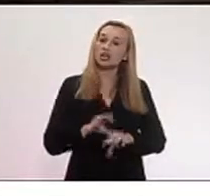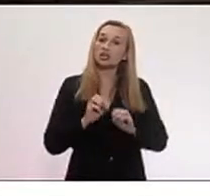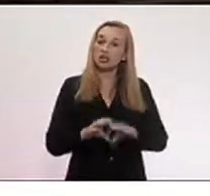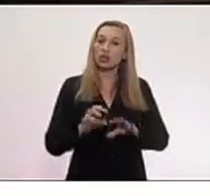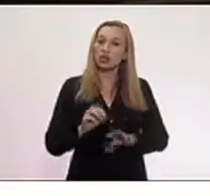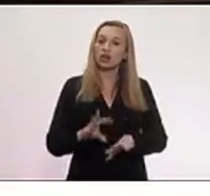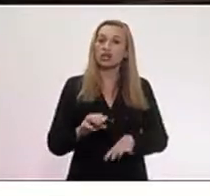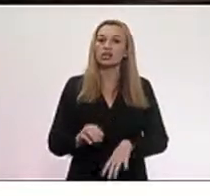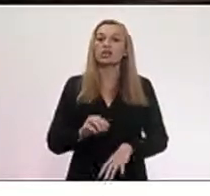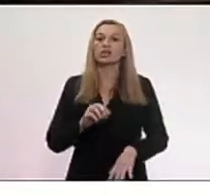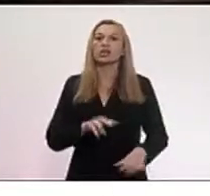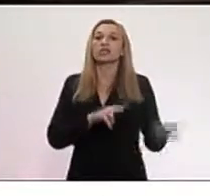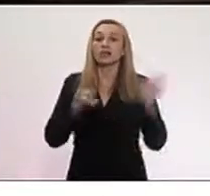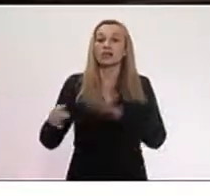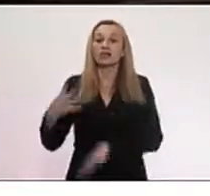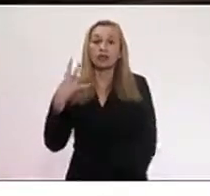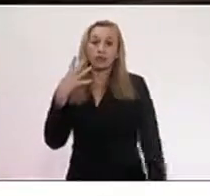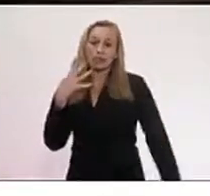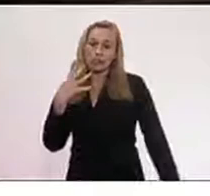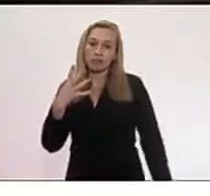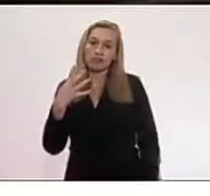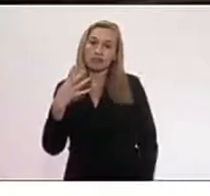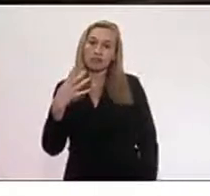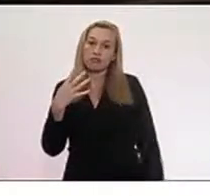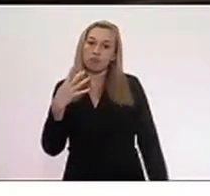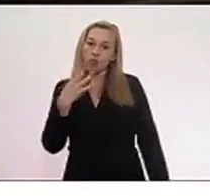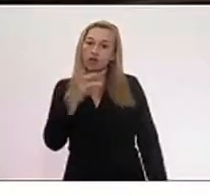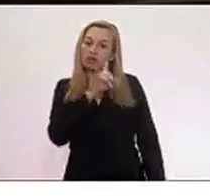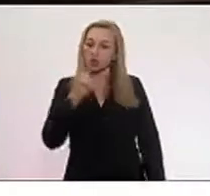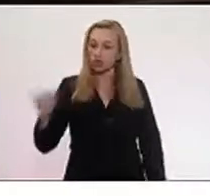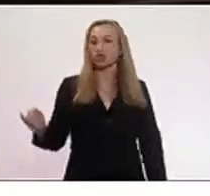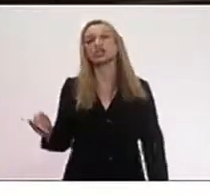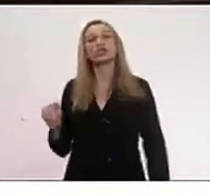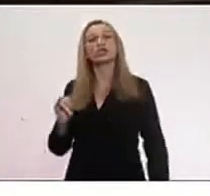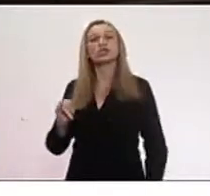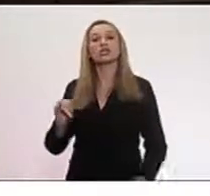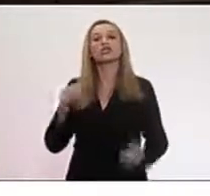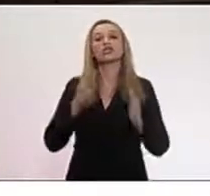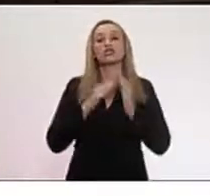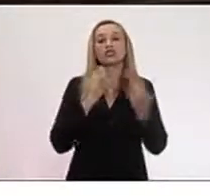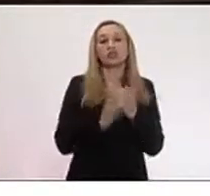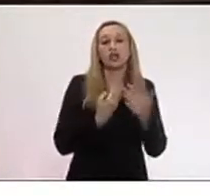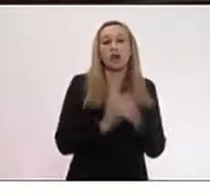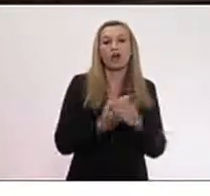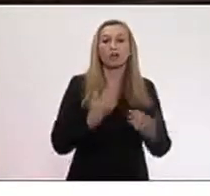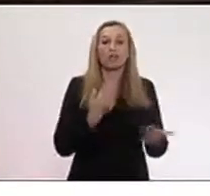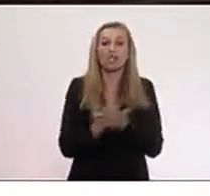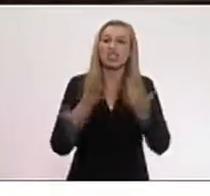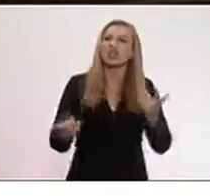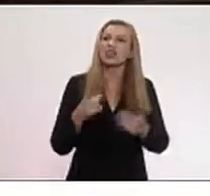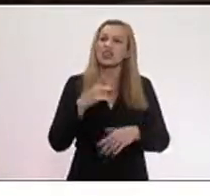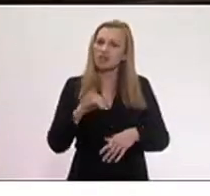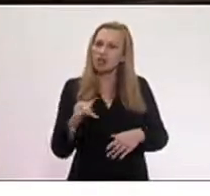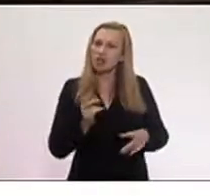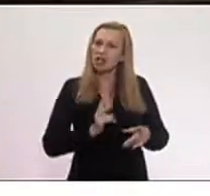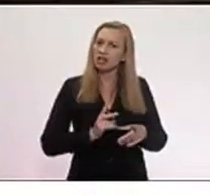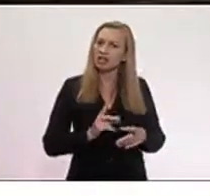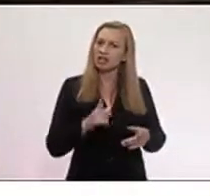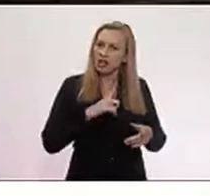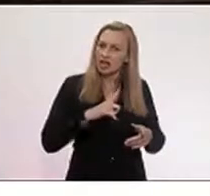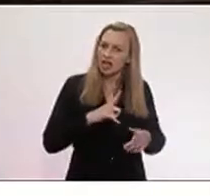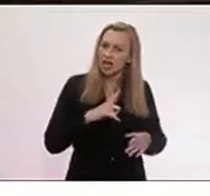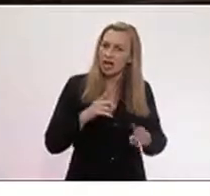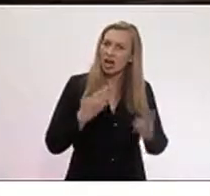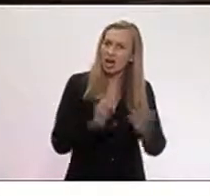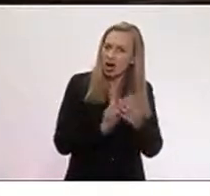quatro vezes na Maré, quatro dias de aula perdidas. E qual é a solução? Vai repor as aulas? E qual é a solução para